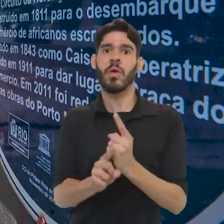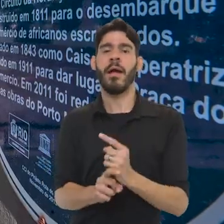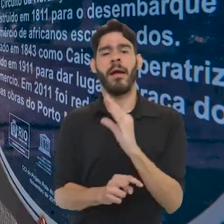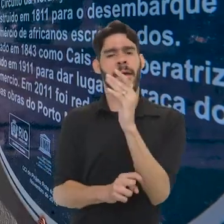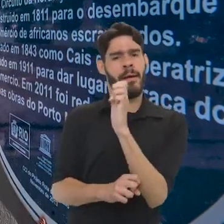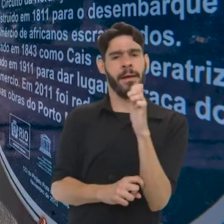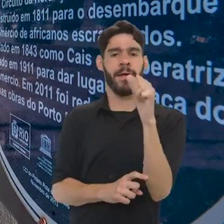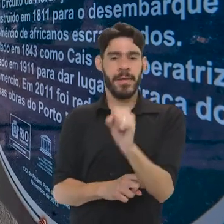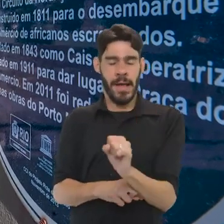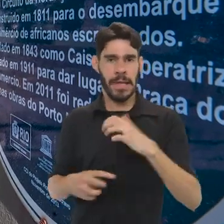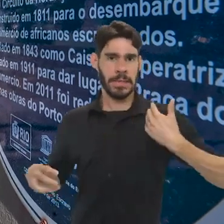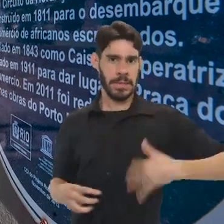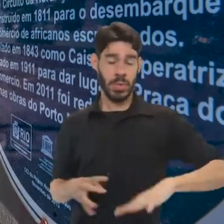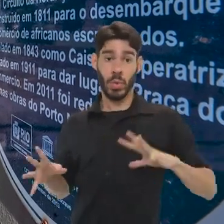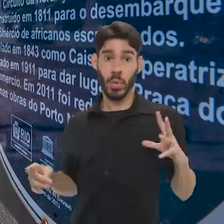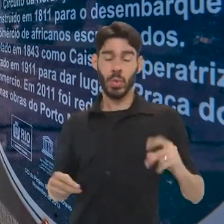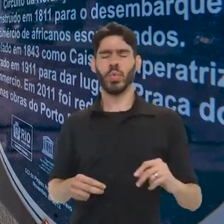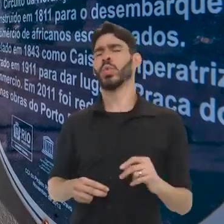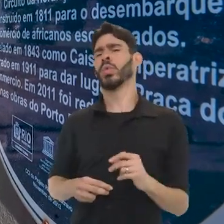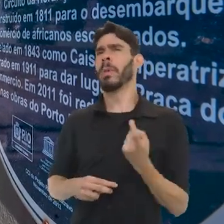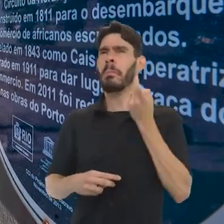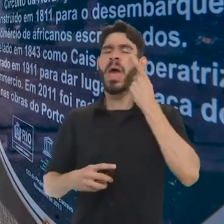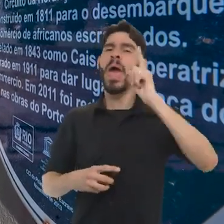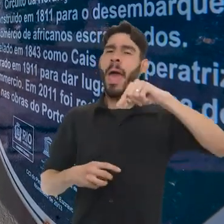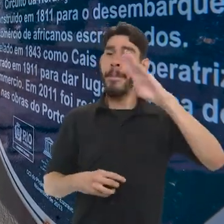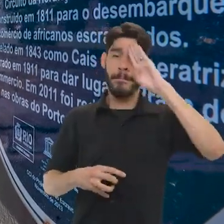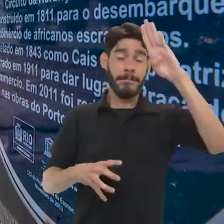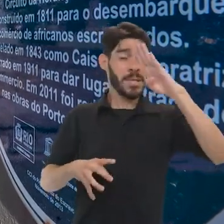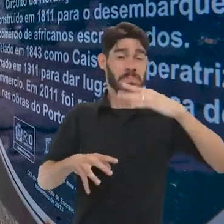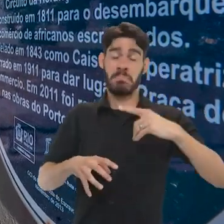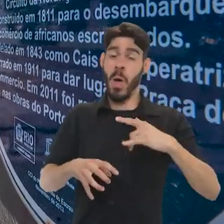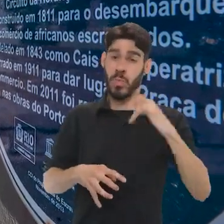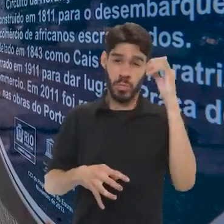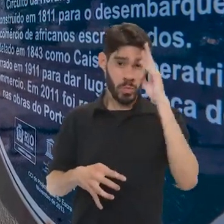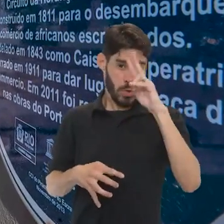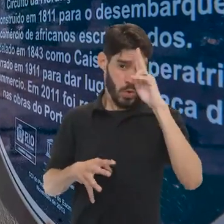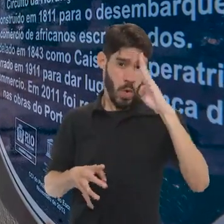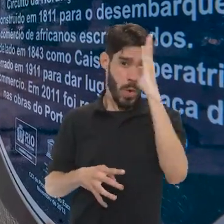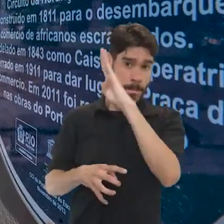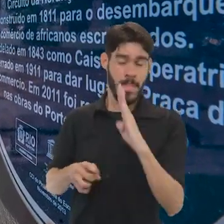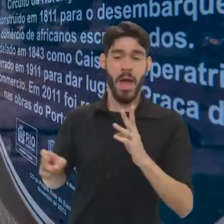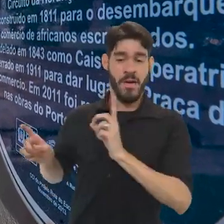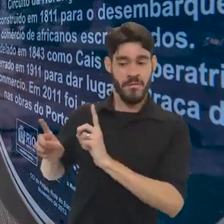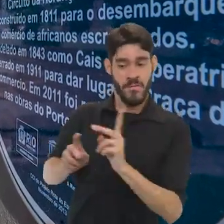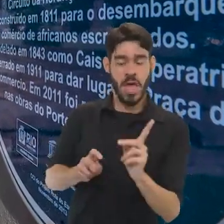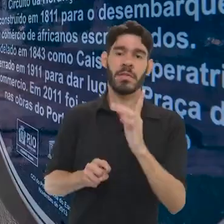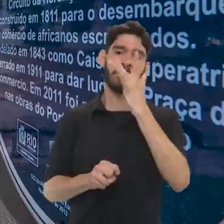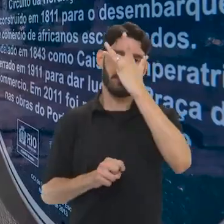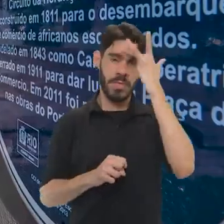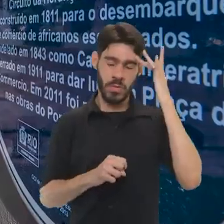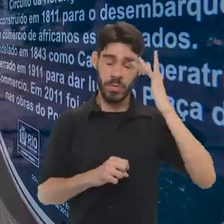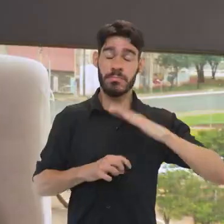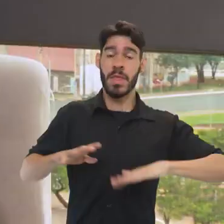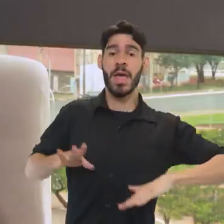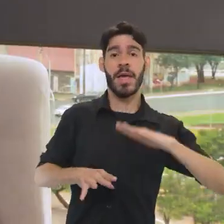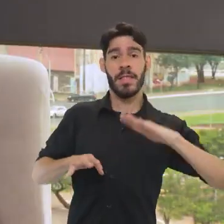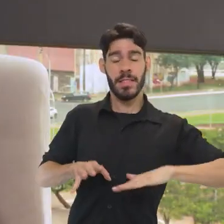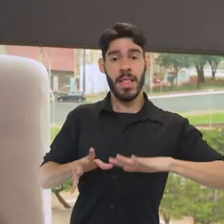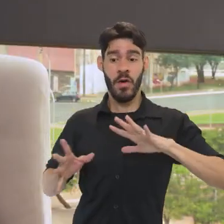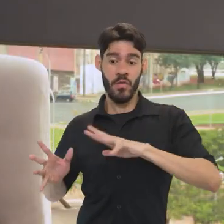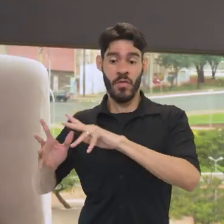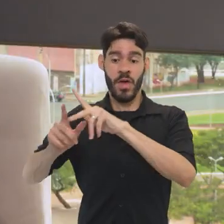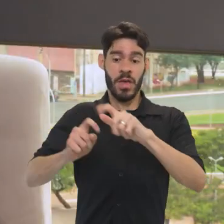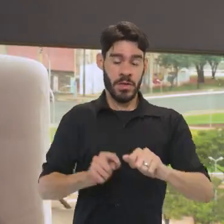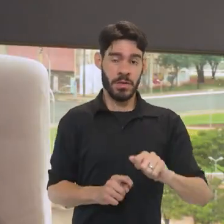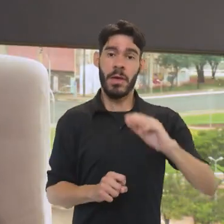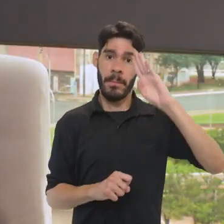descobriu-se o Cais do Valongo, que, ao que tudo indica, é o maior ponto da história brasileira de tráfico de pessoas, talvez